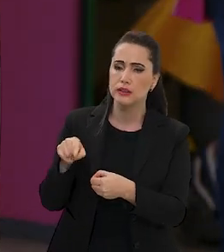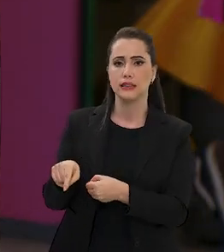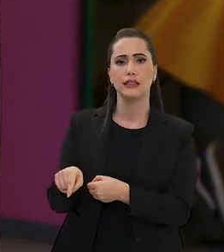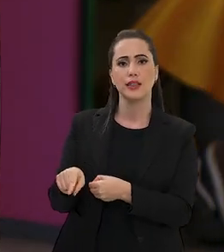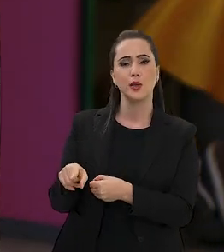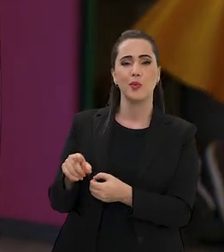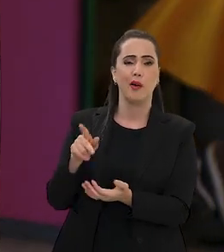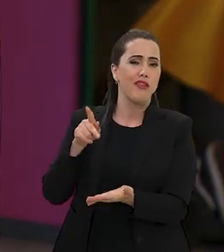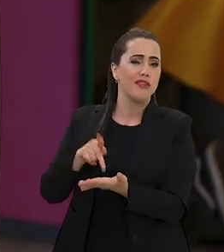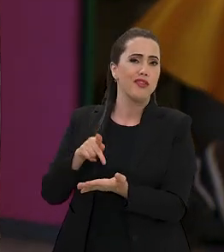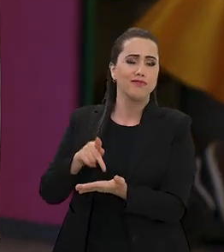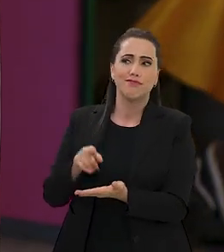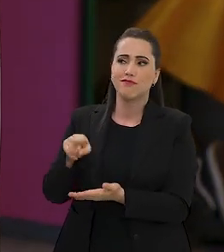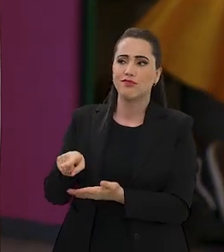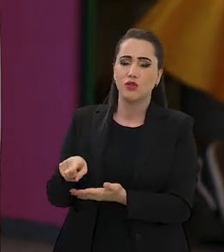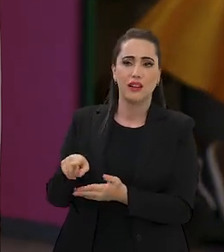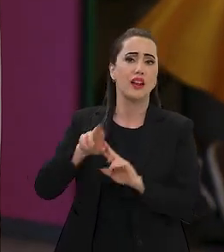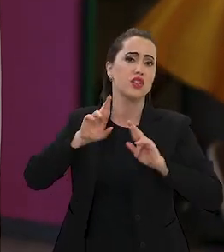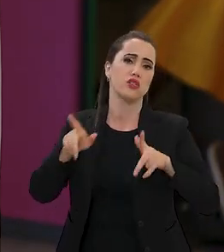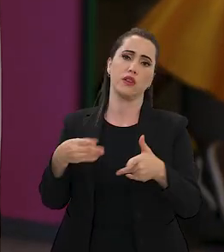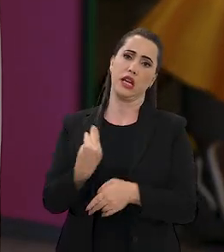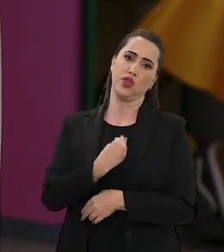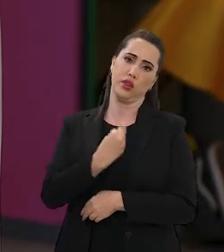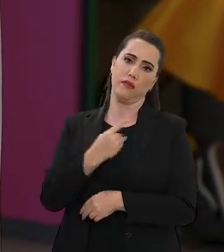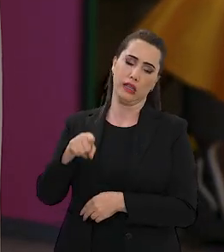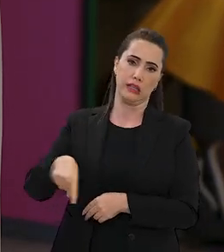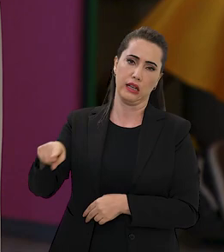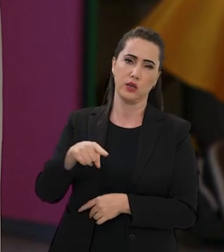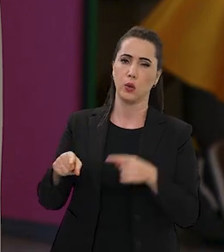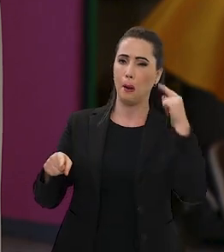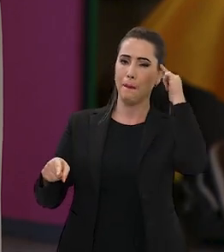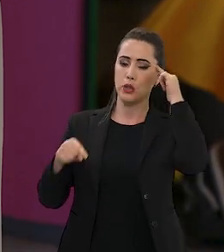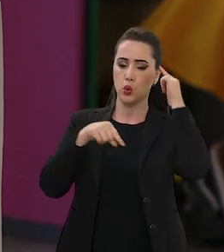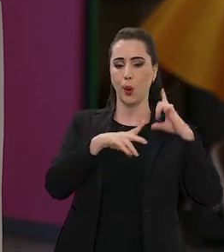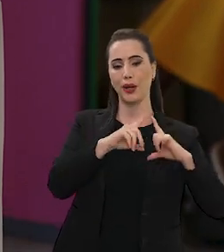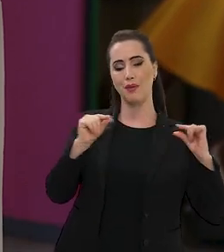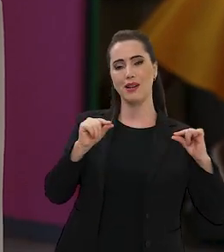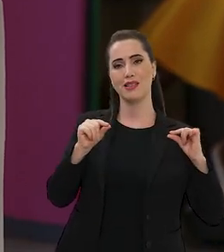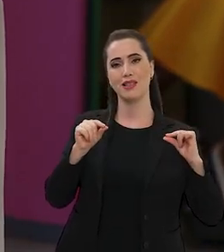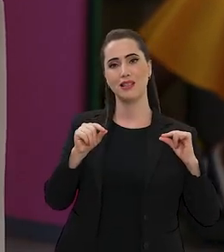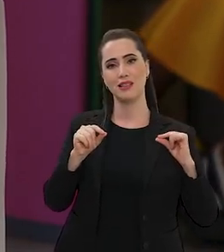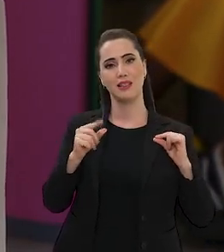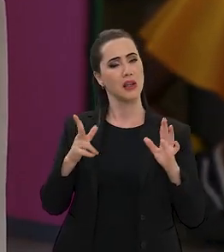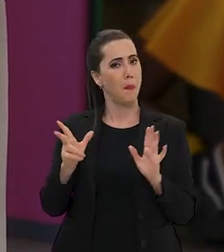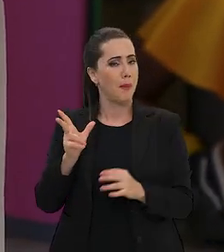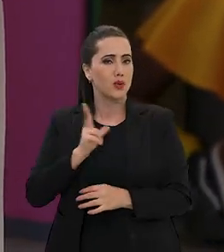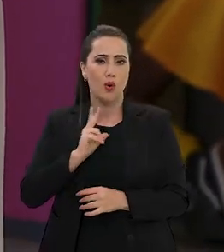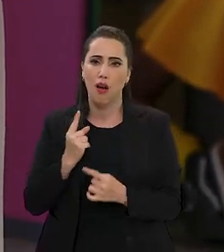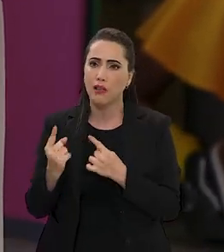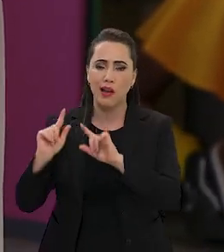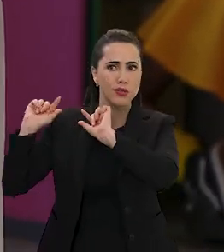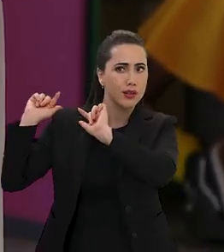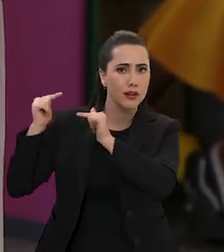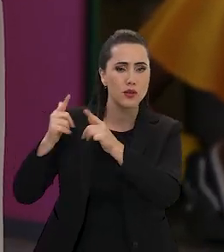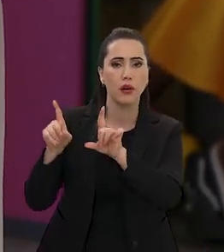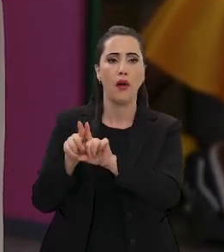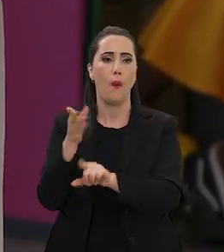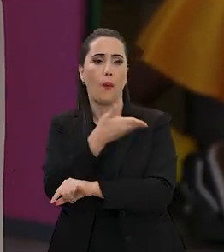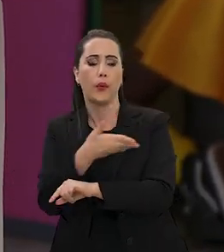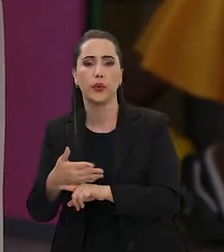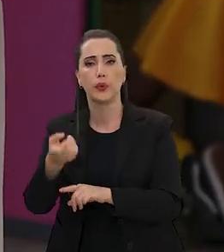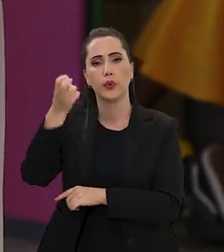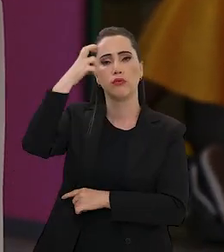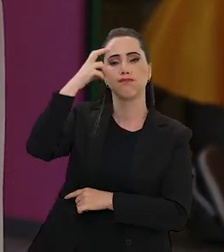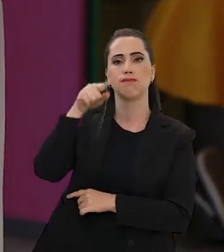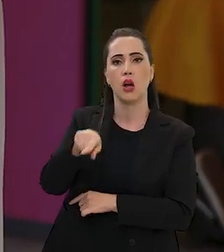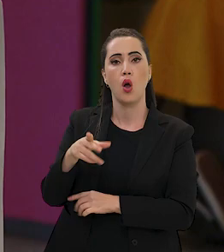uma realidade que é muito diversa. Os entes têm peculiaridades locais, peculiaridades culturais, peculiaridades